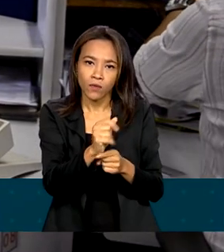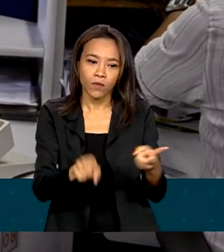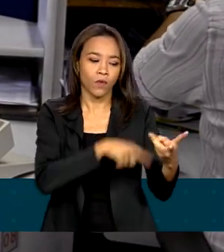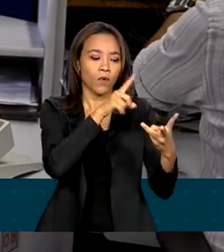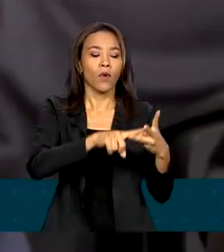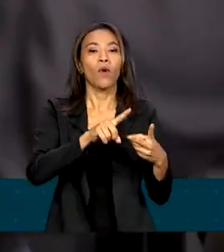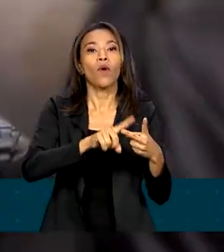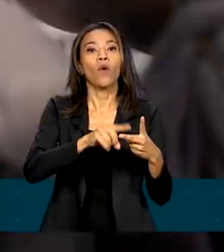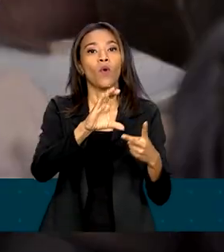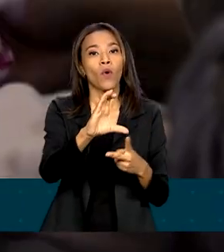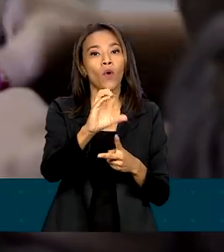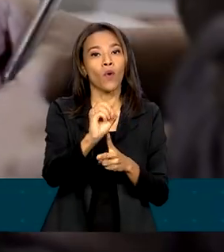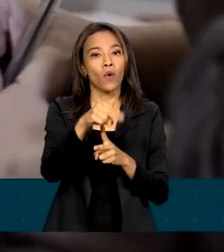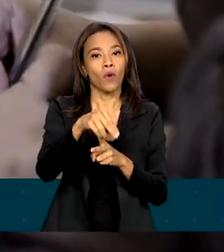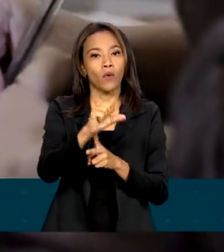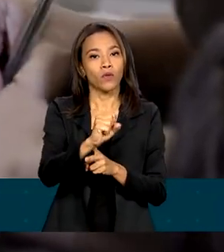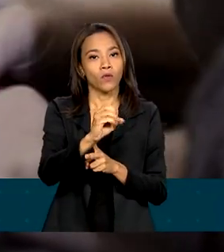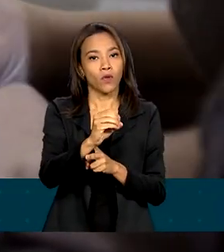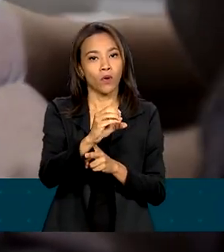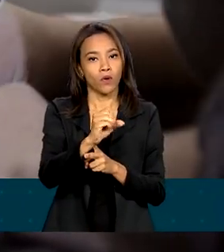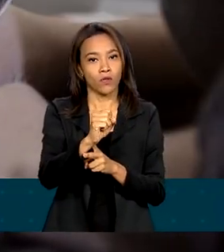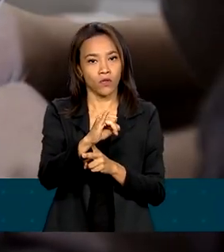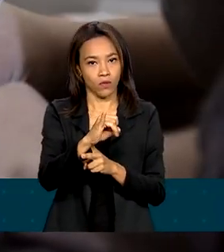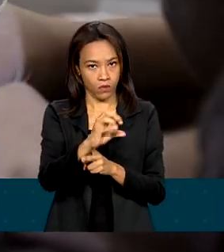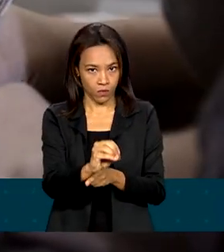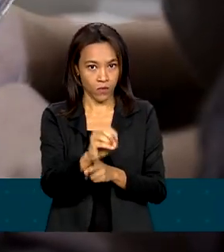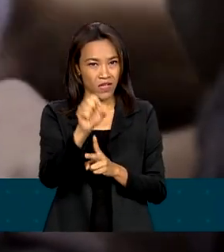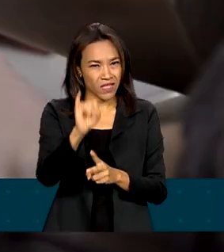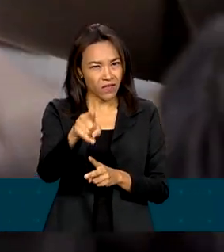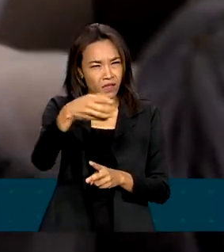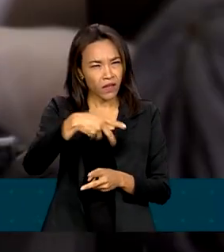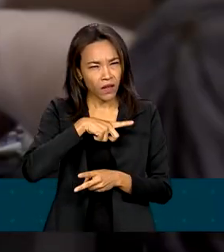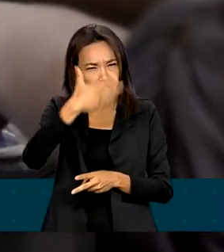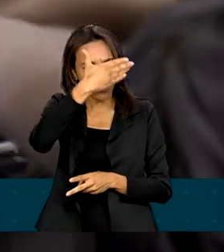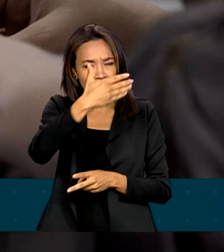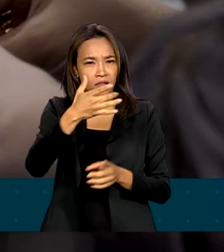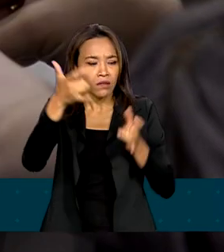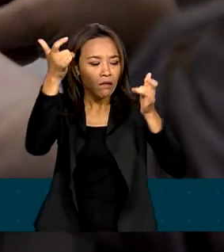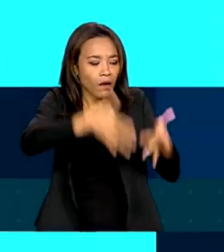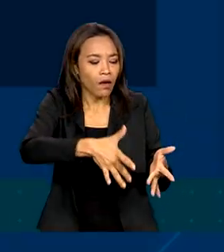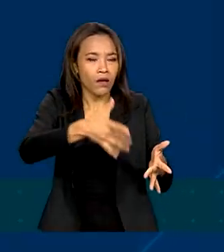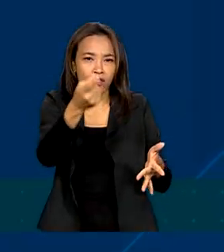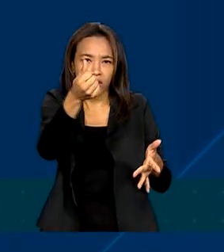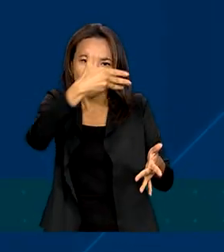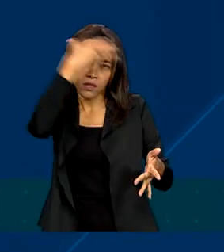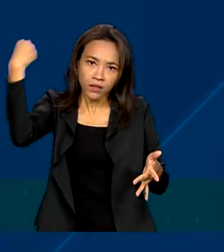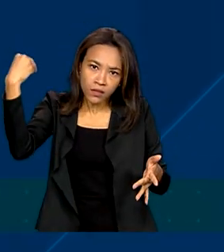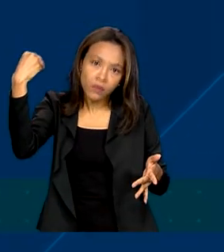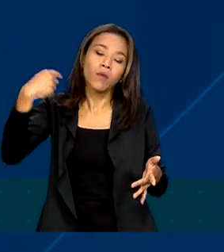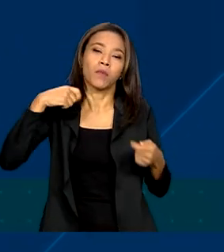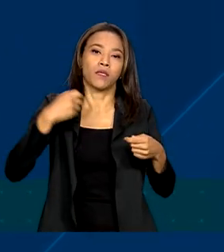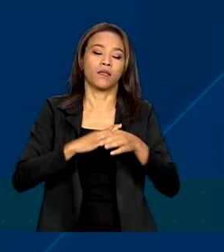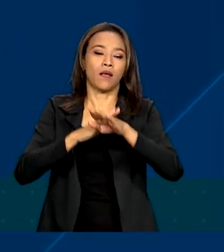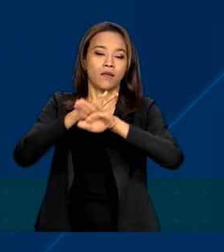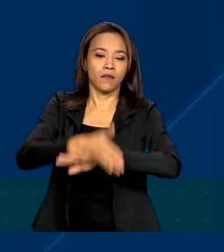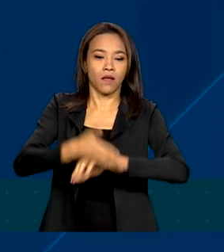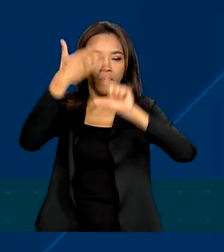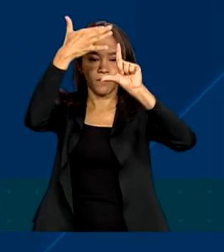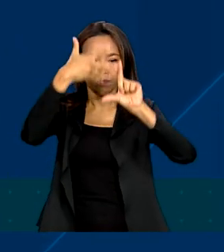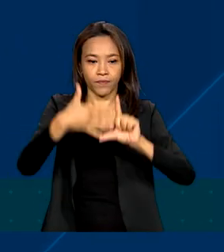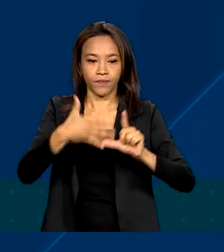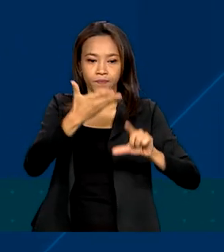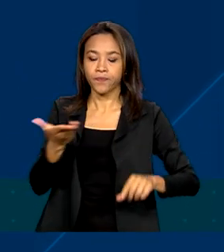com saldo. Para descobrir se você tem dinheiro esquecido em alguma instituição financeira, basta acessar o site